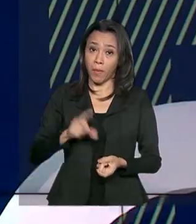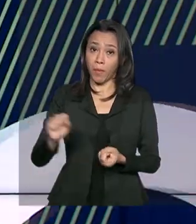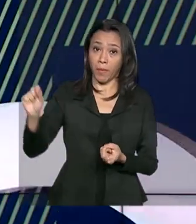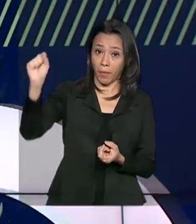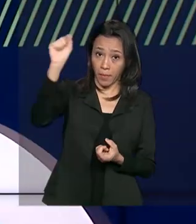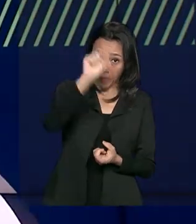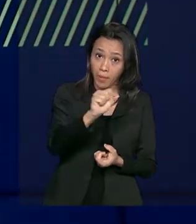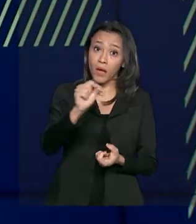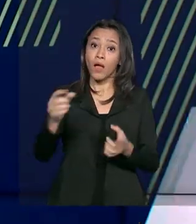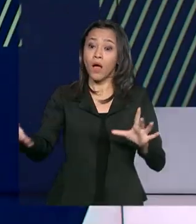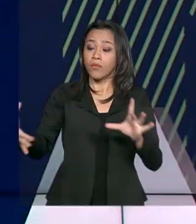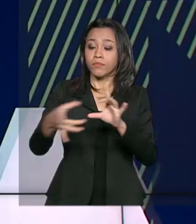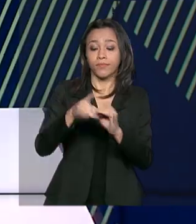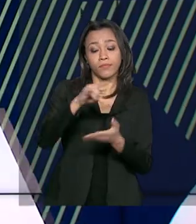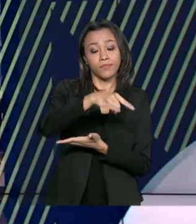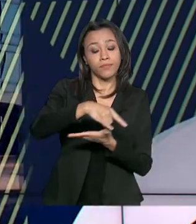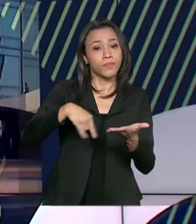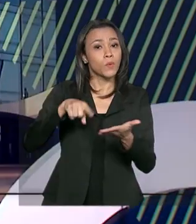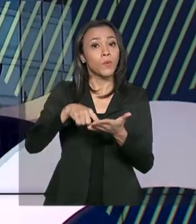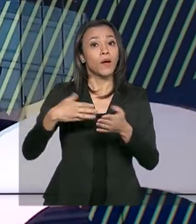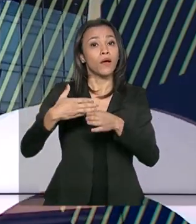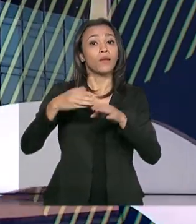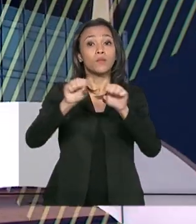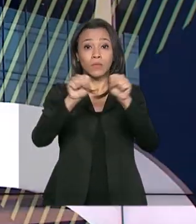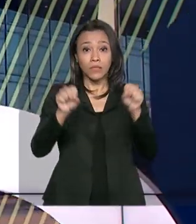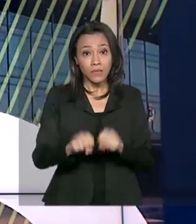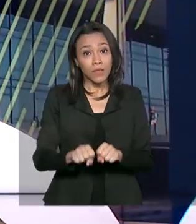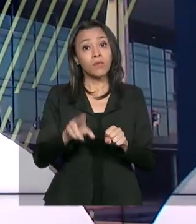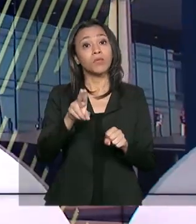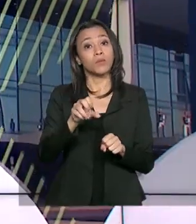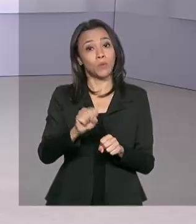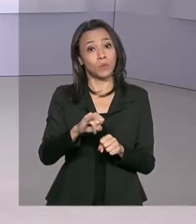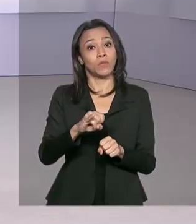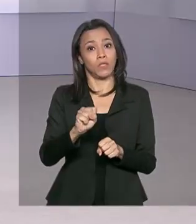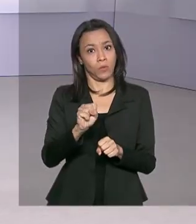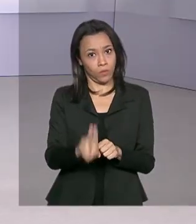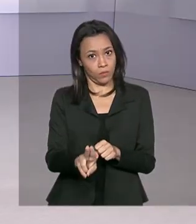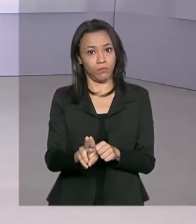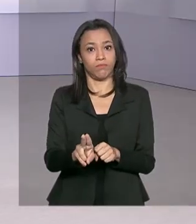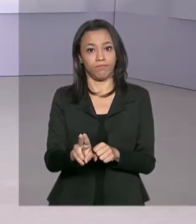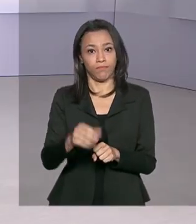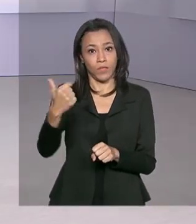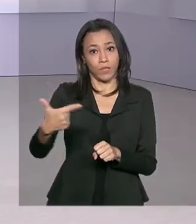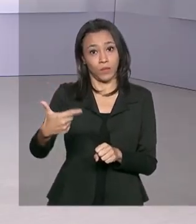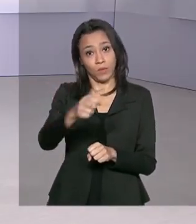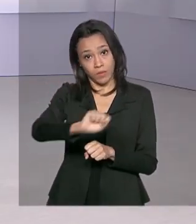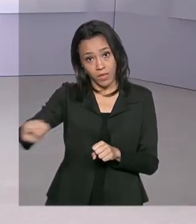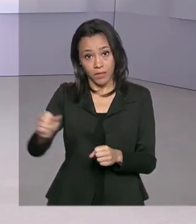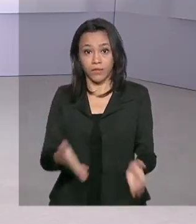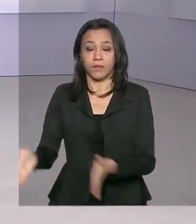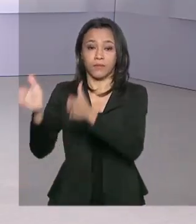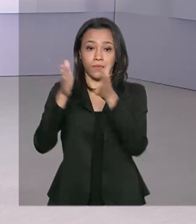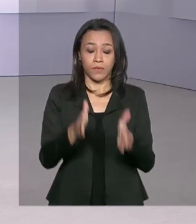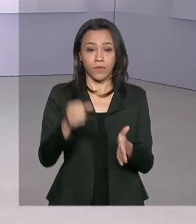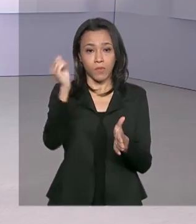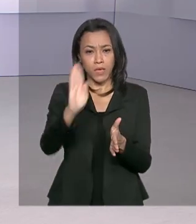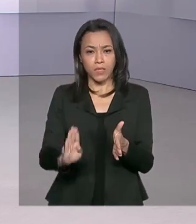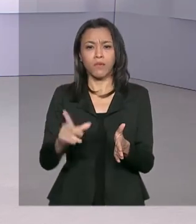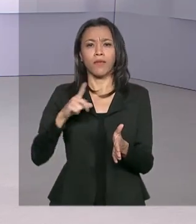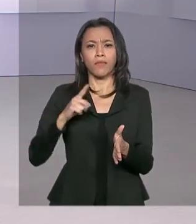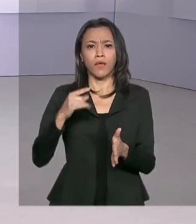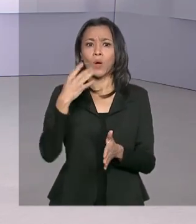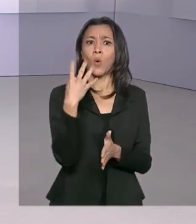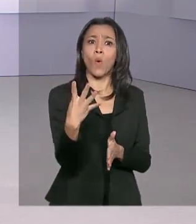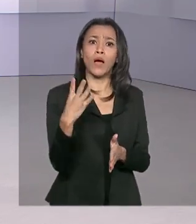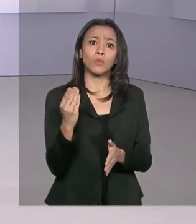públicas ao processo seletivo do segundo semestre do SISU. O Brasil vai contar com 4 bilhões de